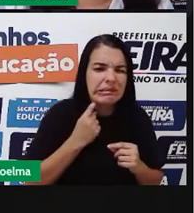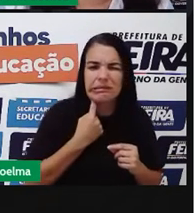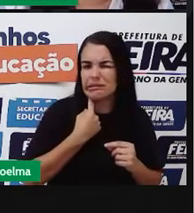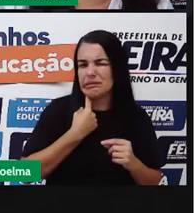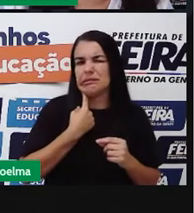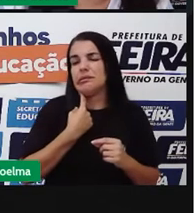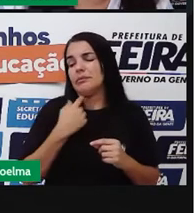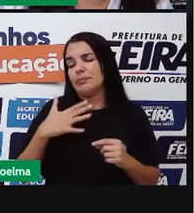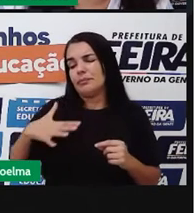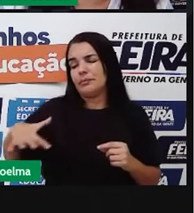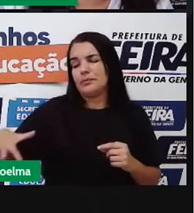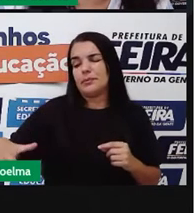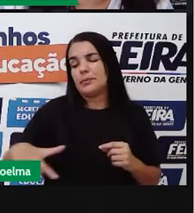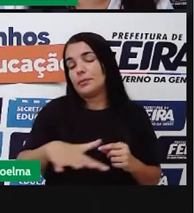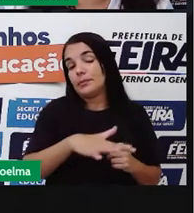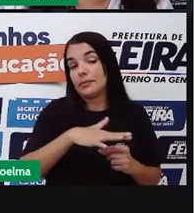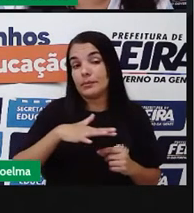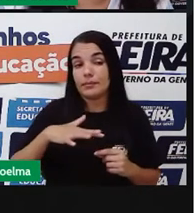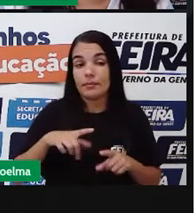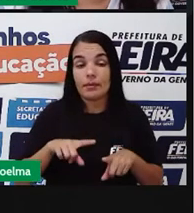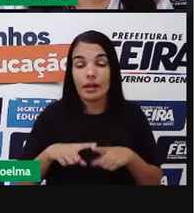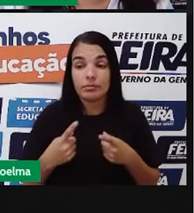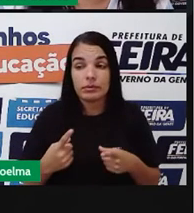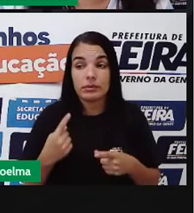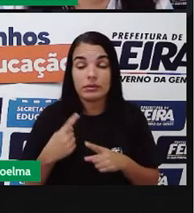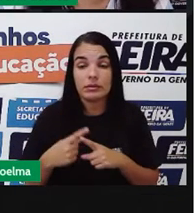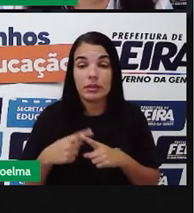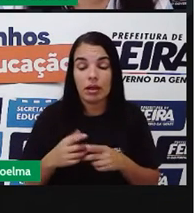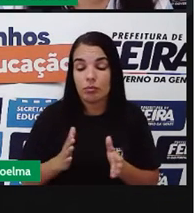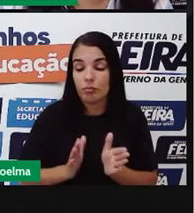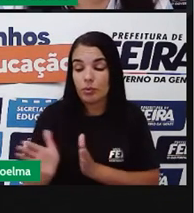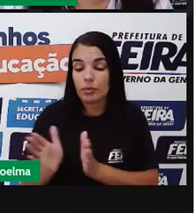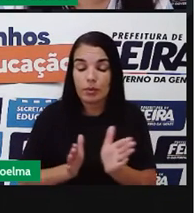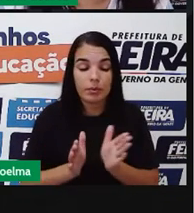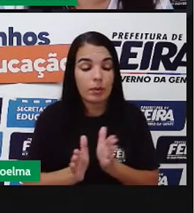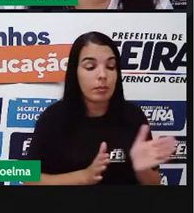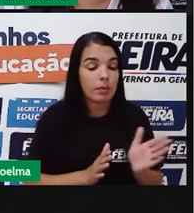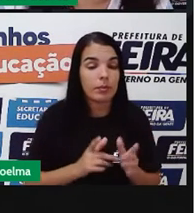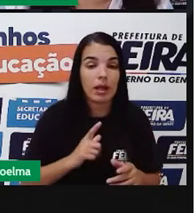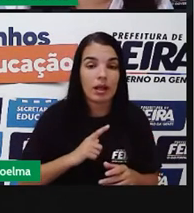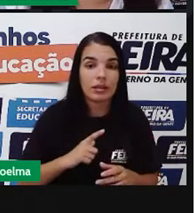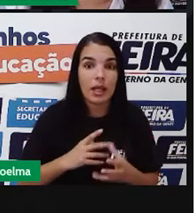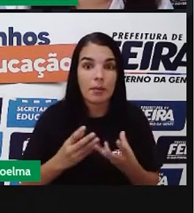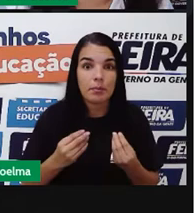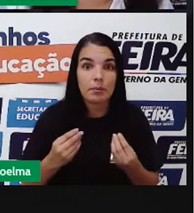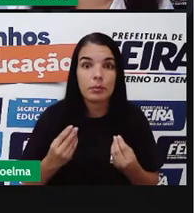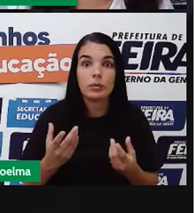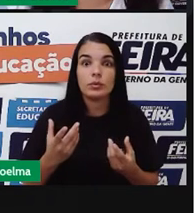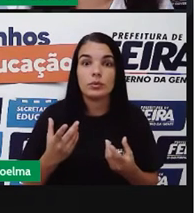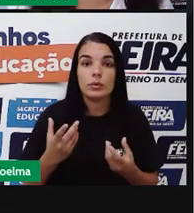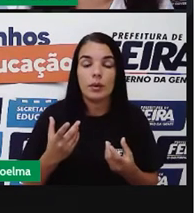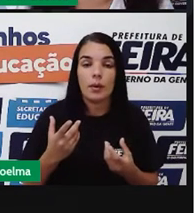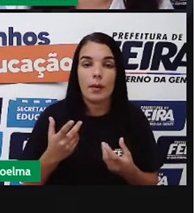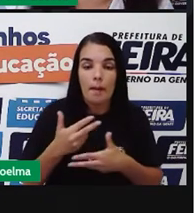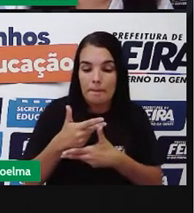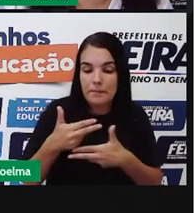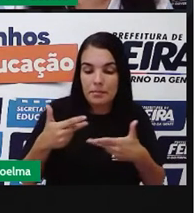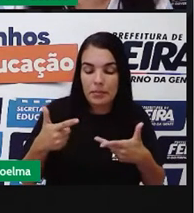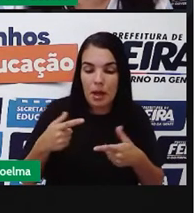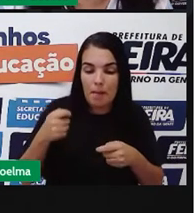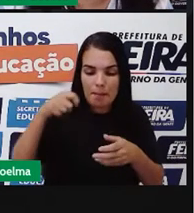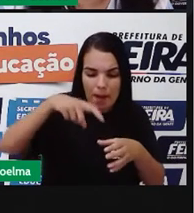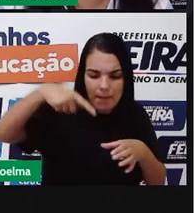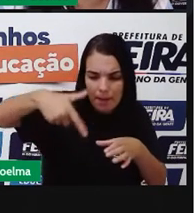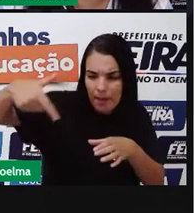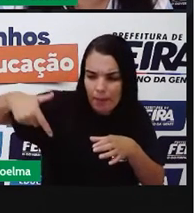nas nascentes, e quando elas vão para esse tratamento, se colocam uma concentração grande de cloro para poder matar, né? Os